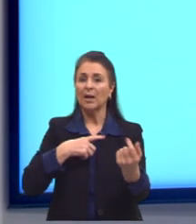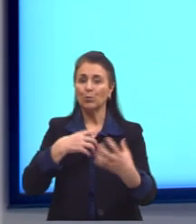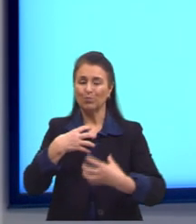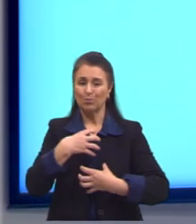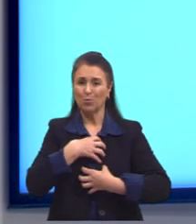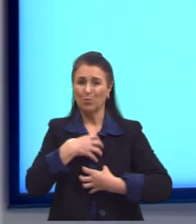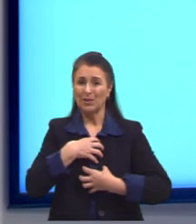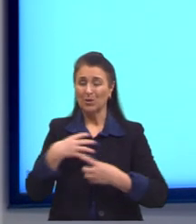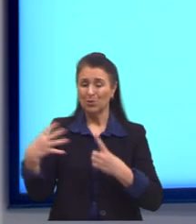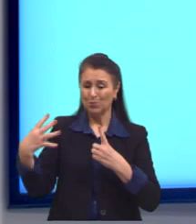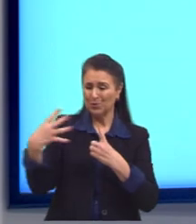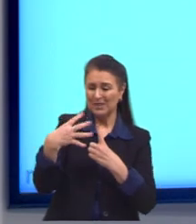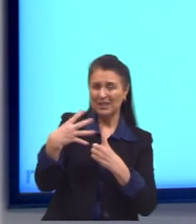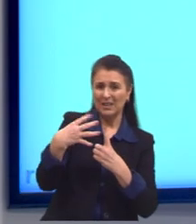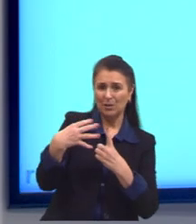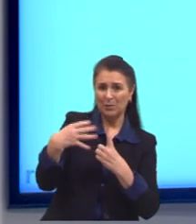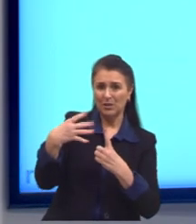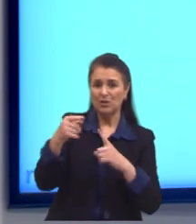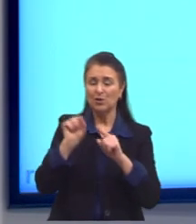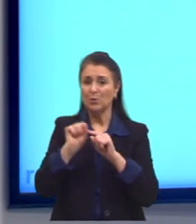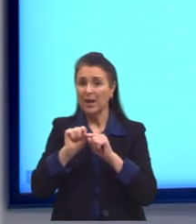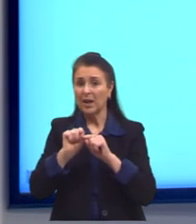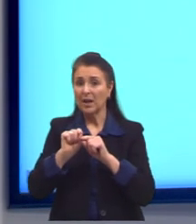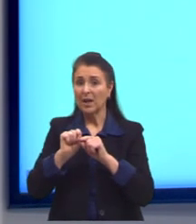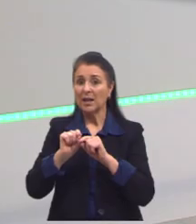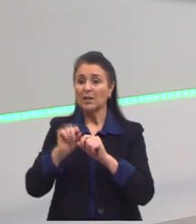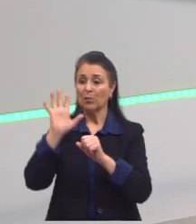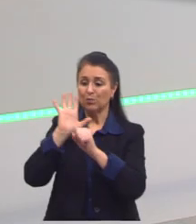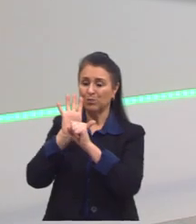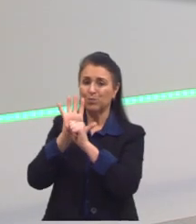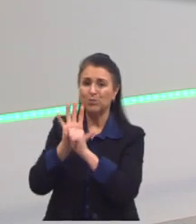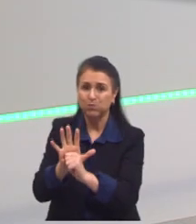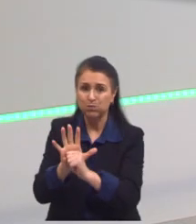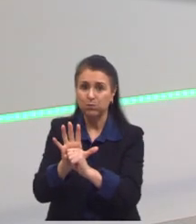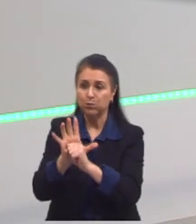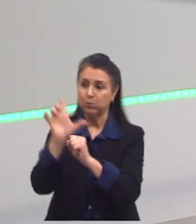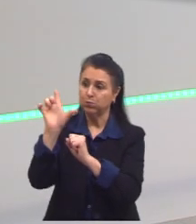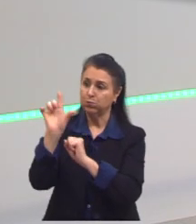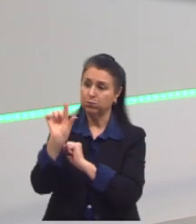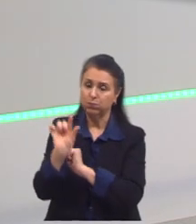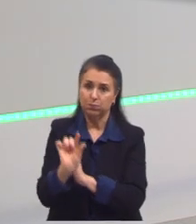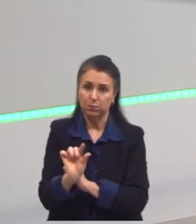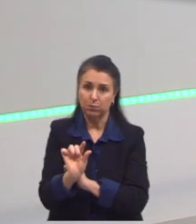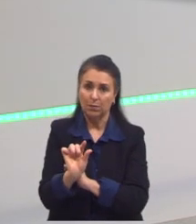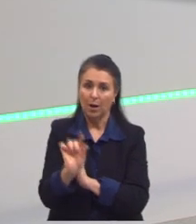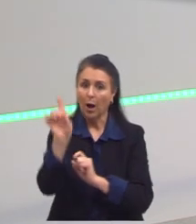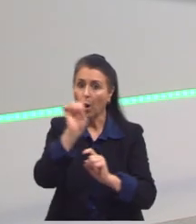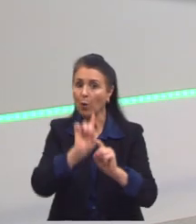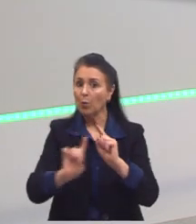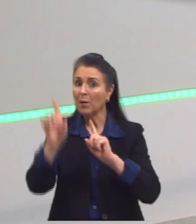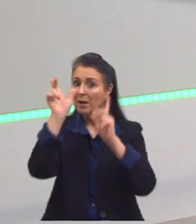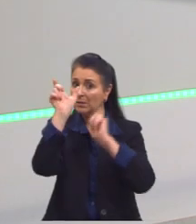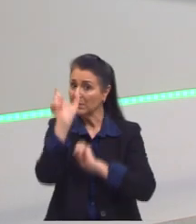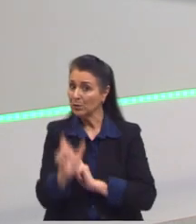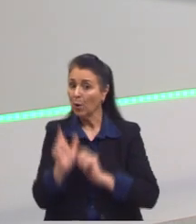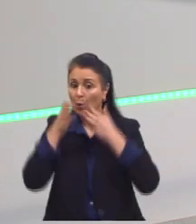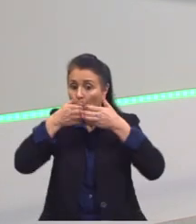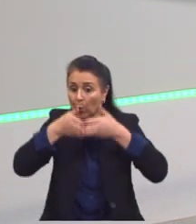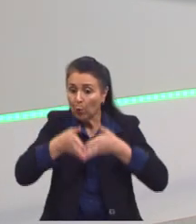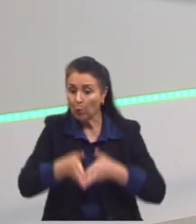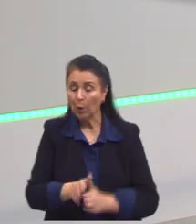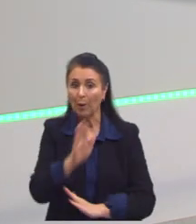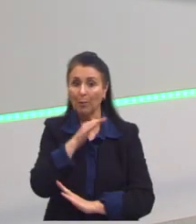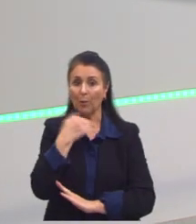Então, pessoal, às vezes até tem algumas notícias que o mergulhador acabou tendo algumas sequelas ou morrendo porque ele foi fundo demais